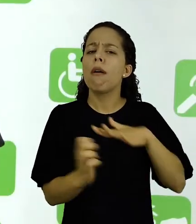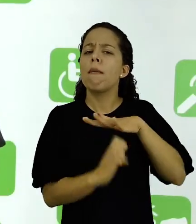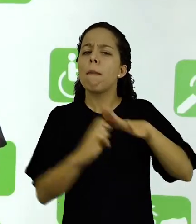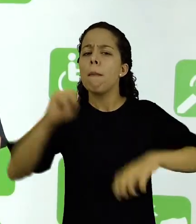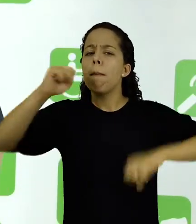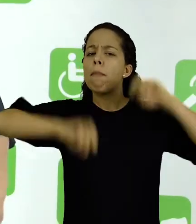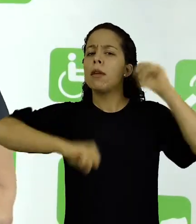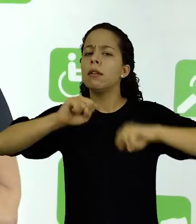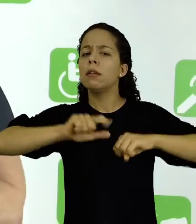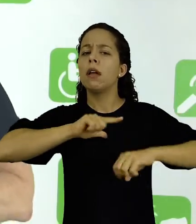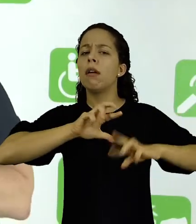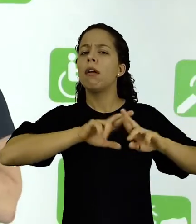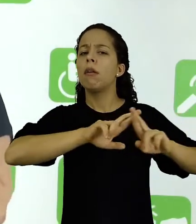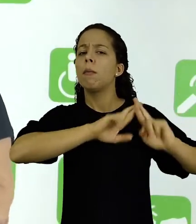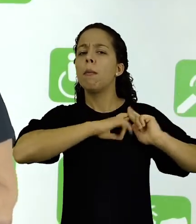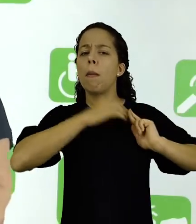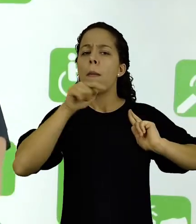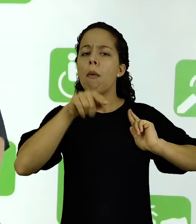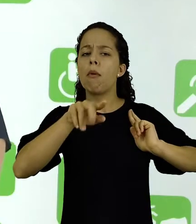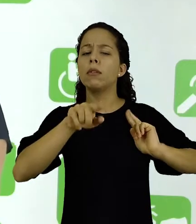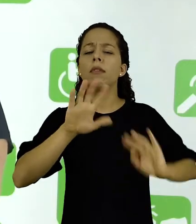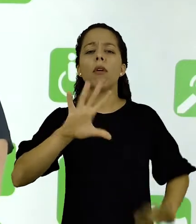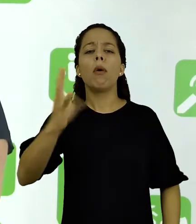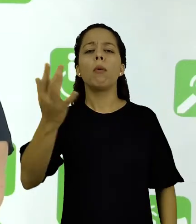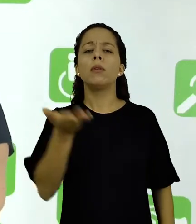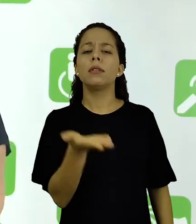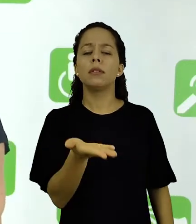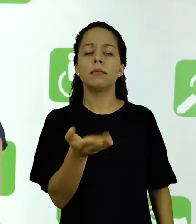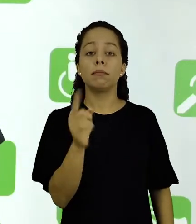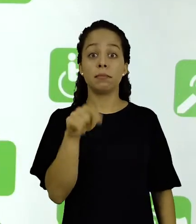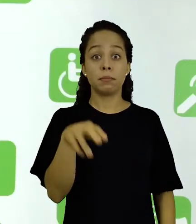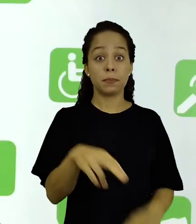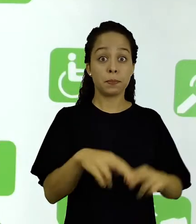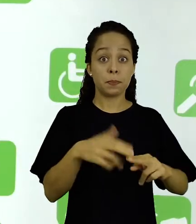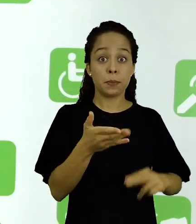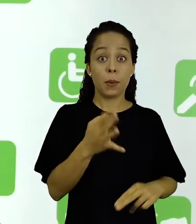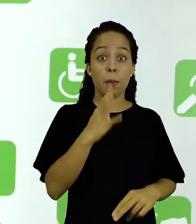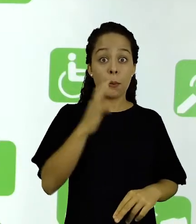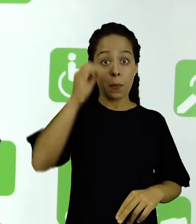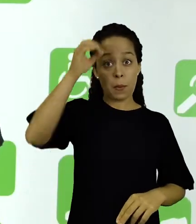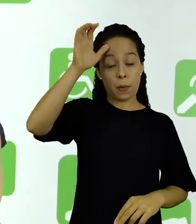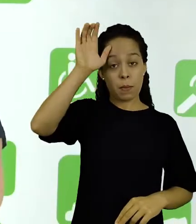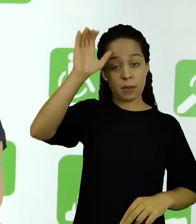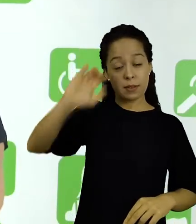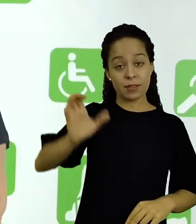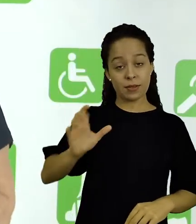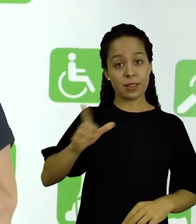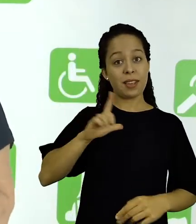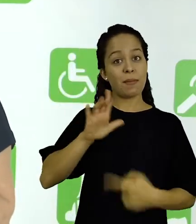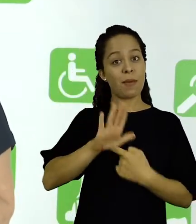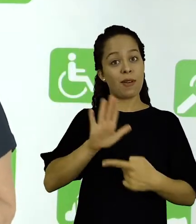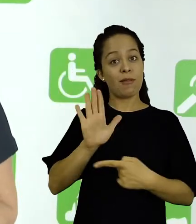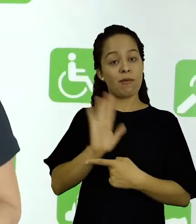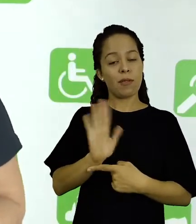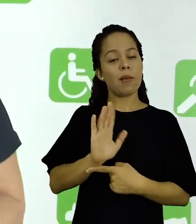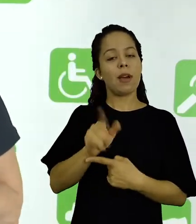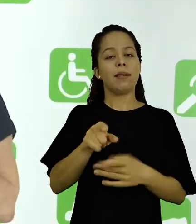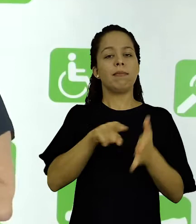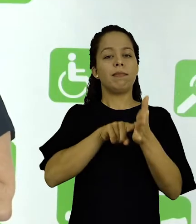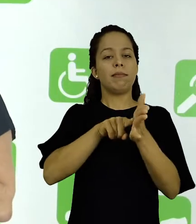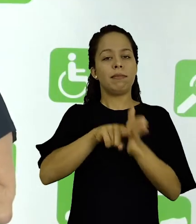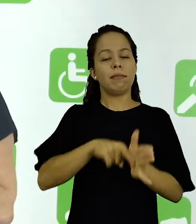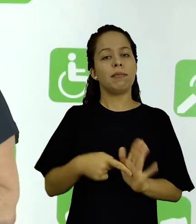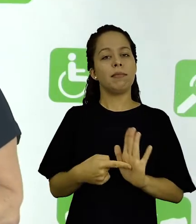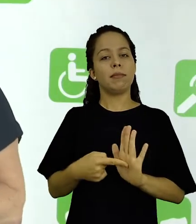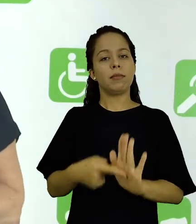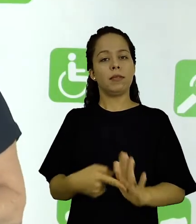isso aconteceu, quais as empresas que são responsáveis por isso. Então, esse conhecimento científico, ele